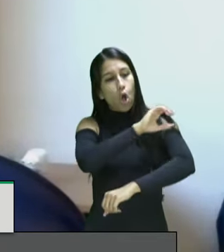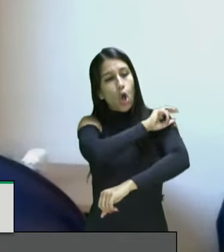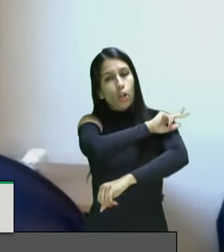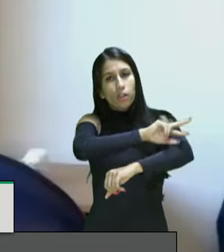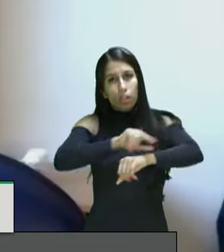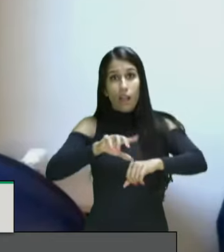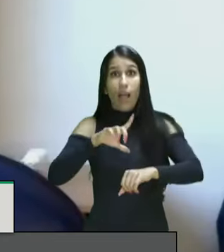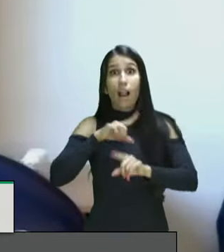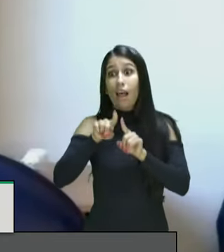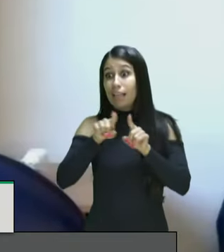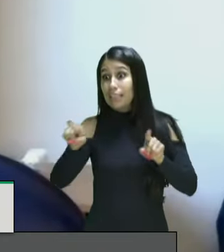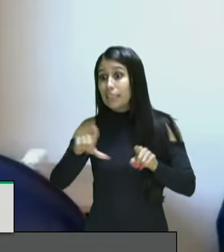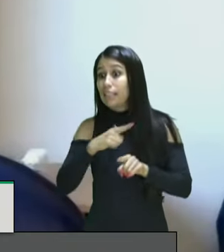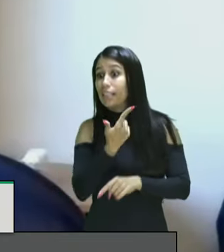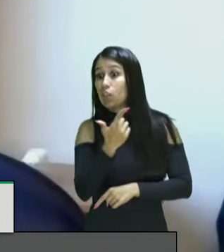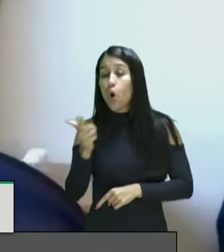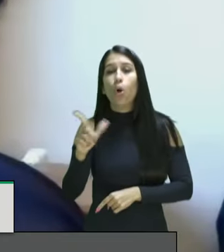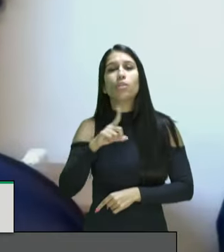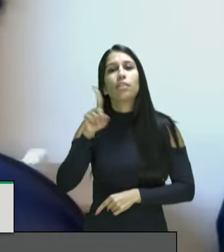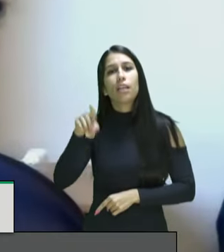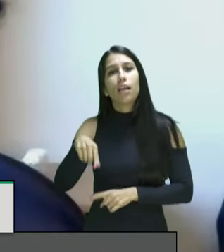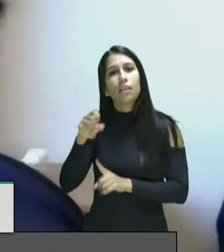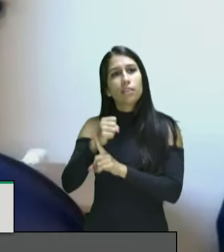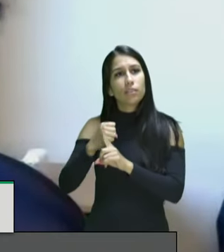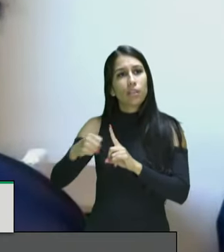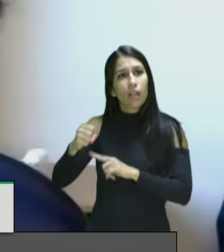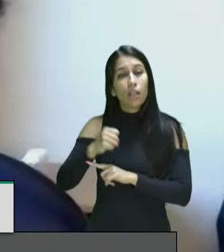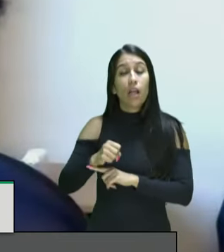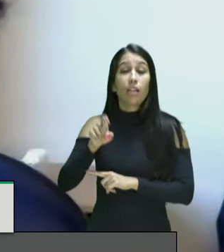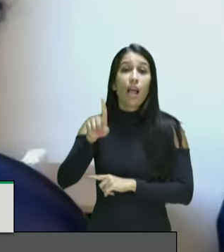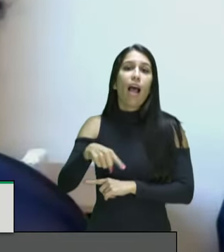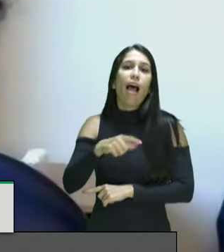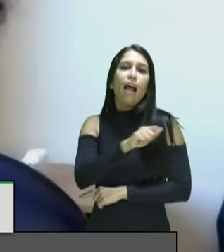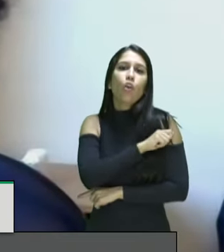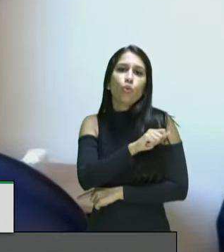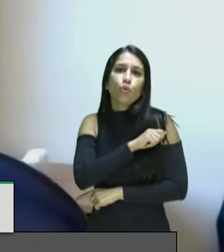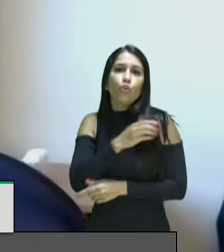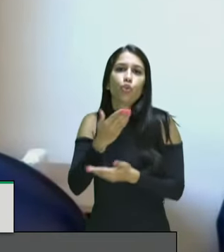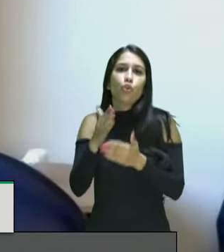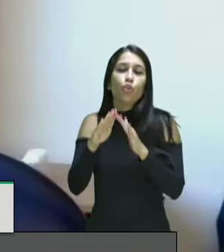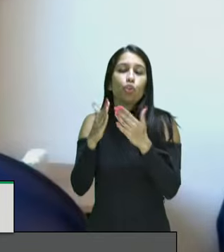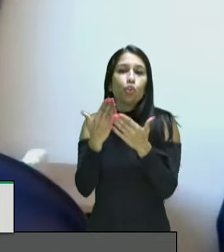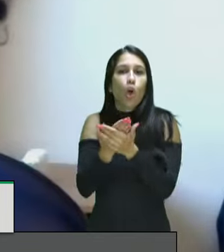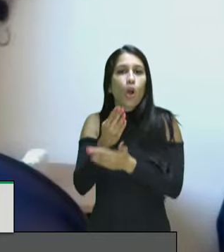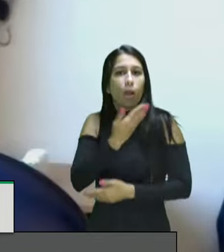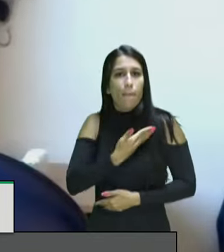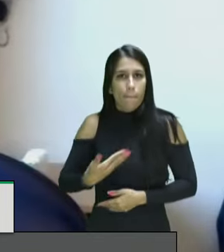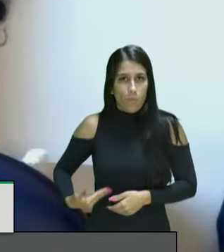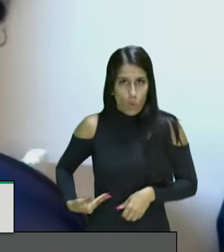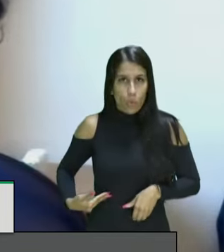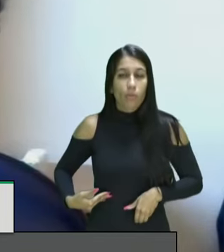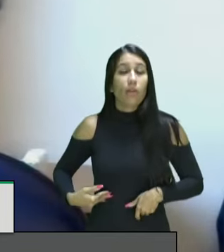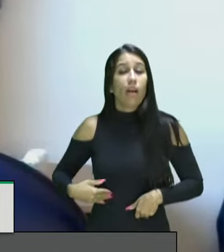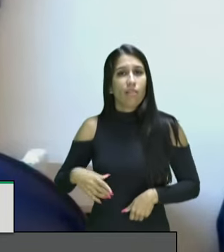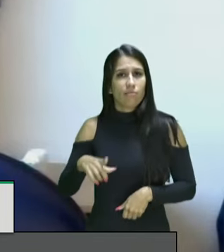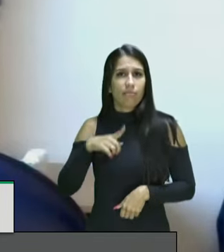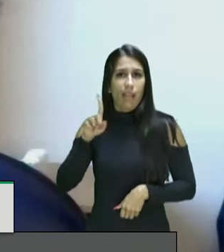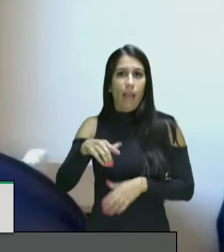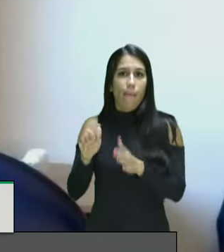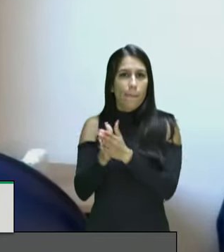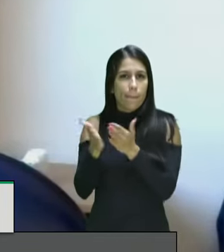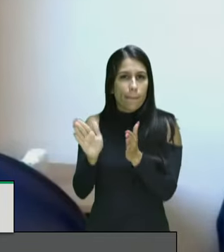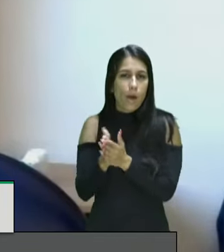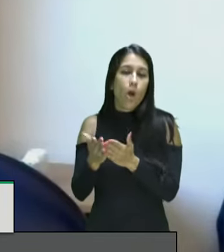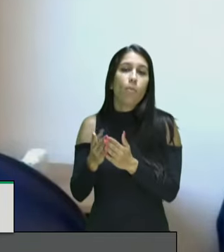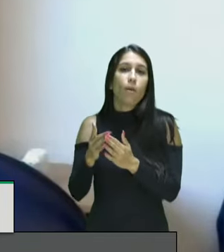ela mira em grande medida nos alunos oriundos de escola pública e nos alunos de baixa renda e depois nos alunos negros mas